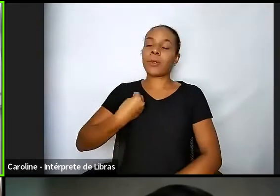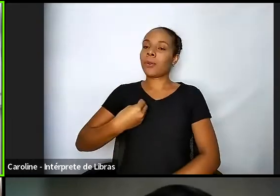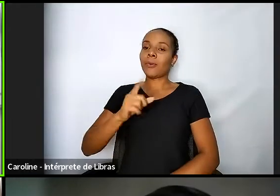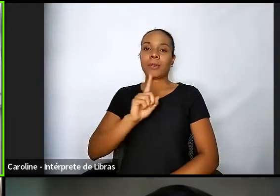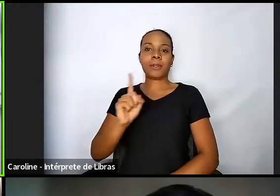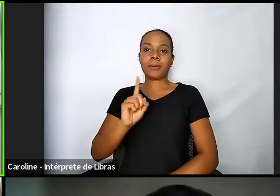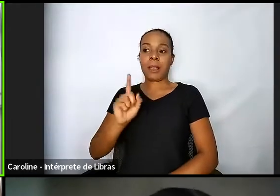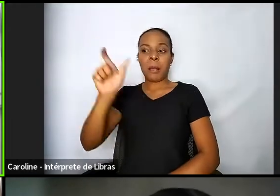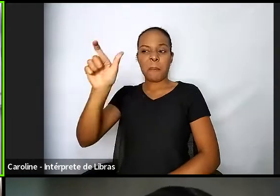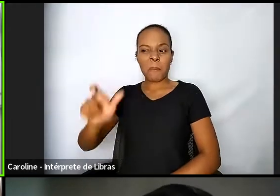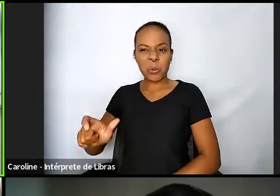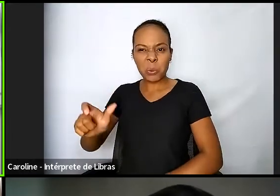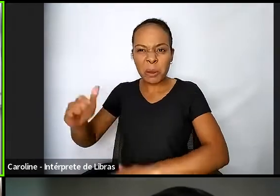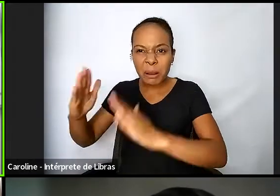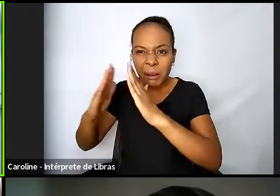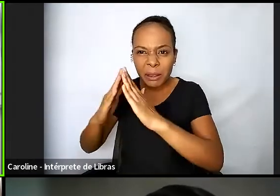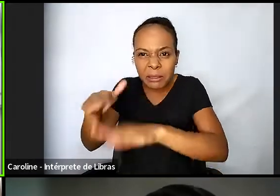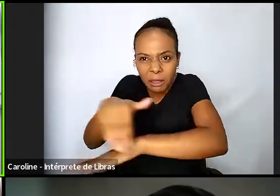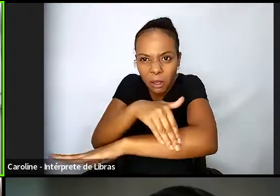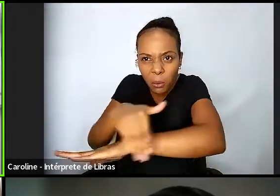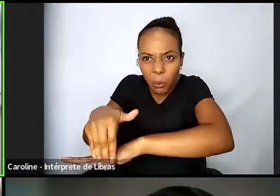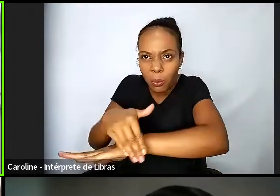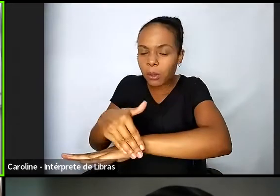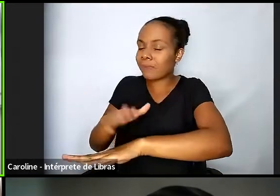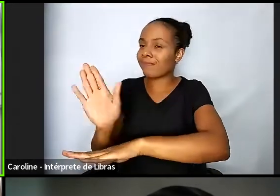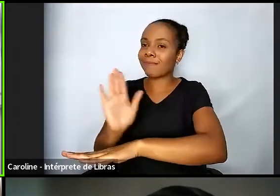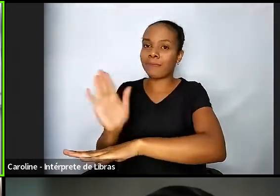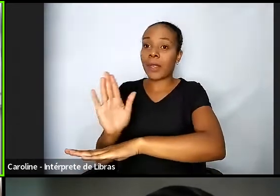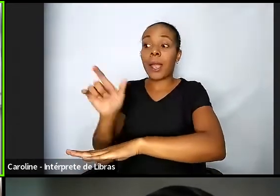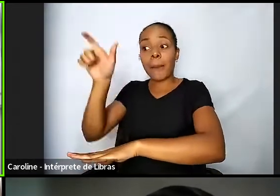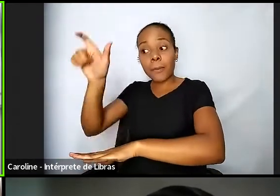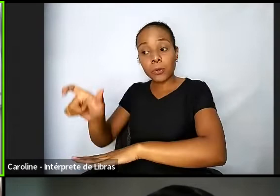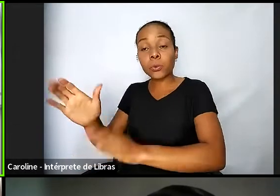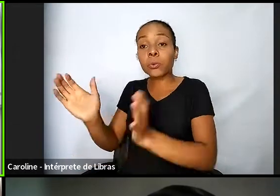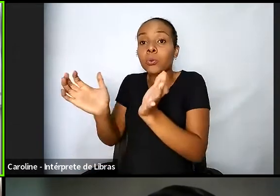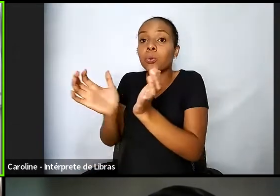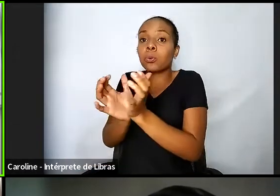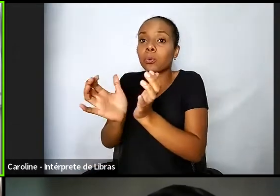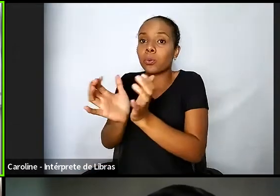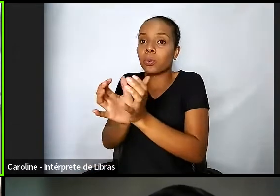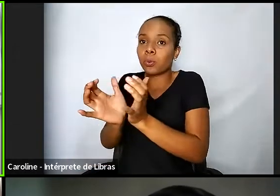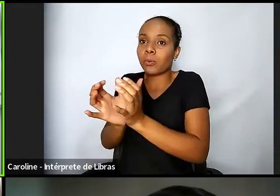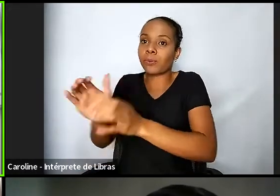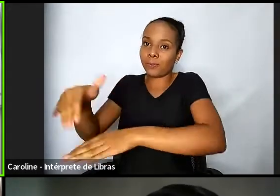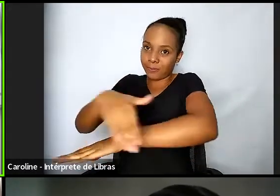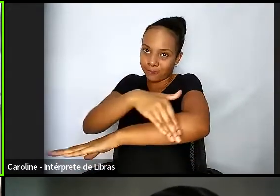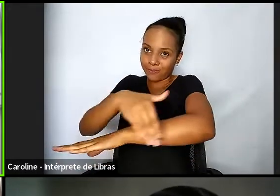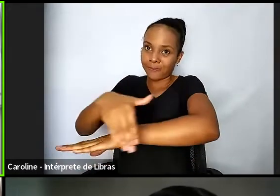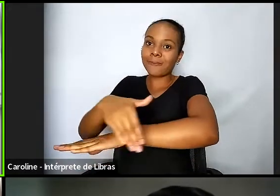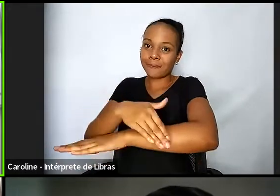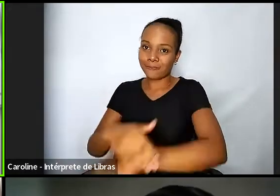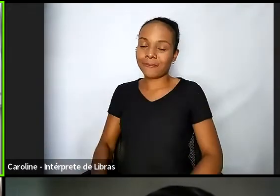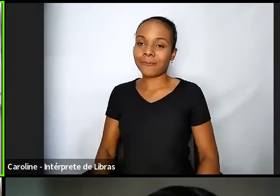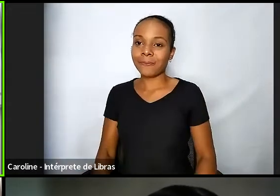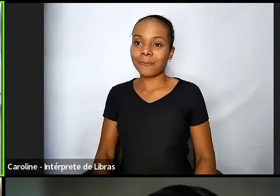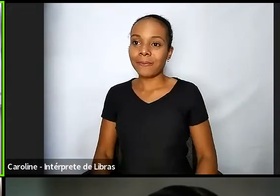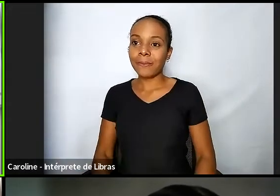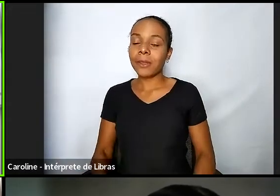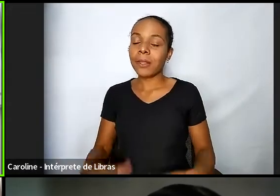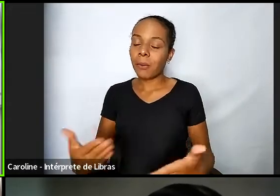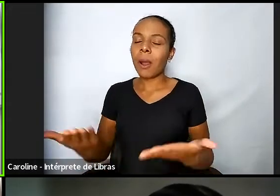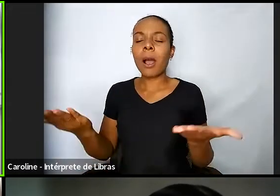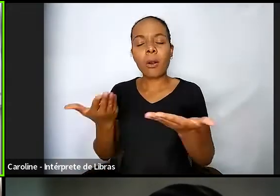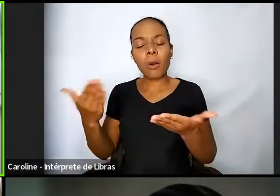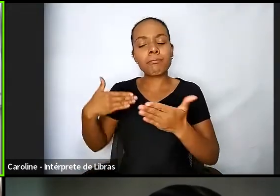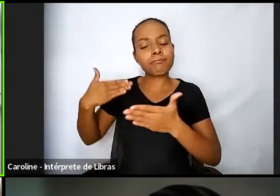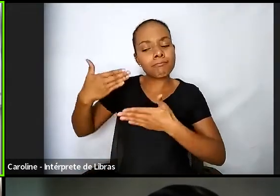que está em situação de rua e aí para assim nós já estamos encaminhando para o nosso final mas eu